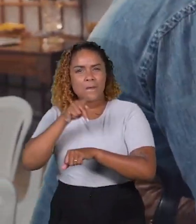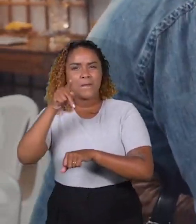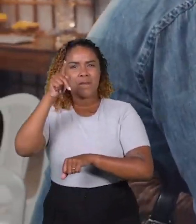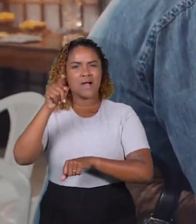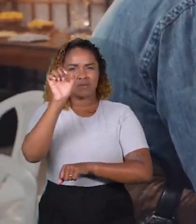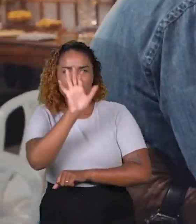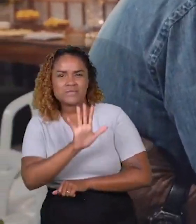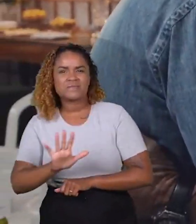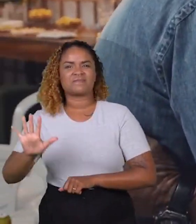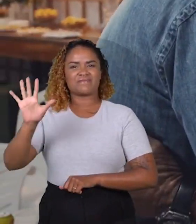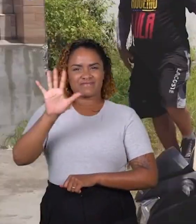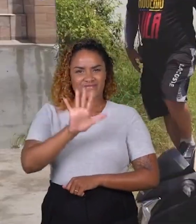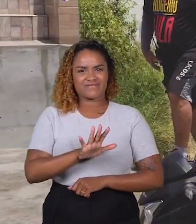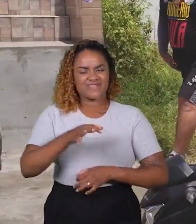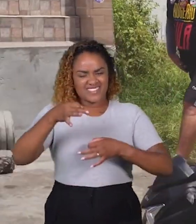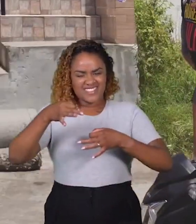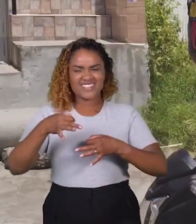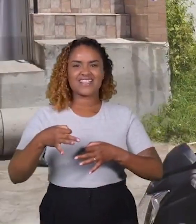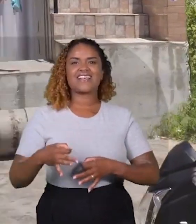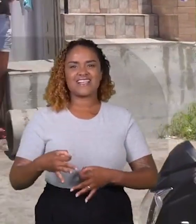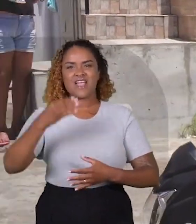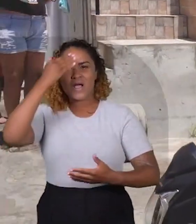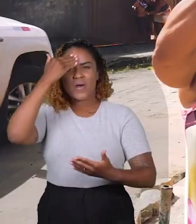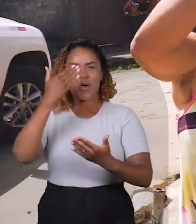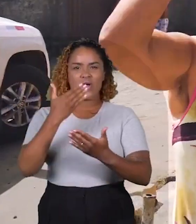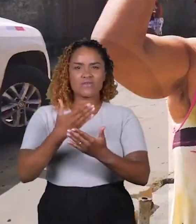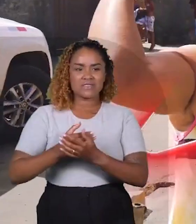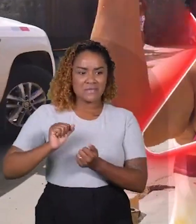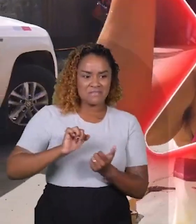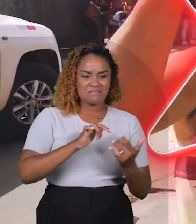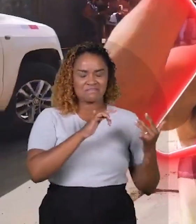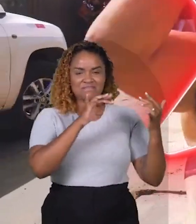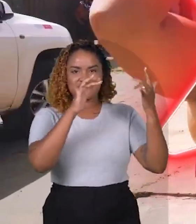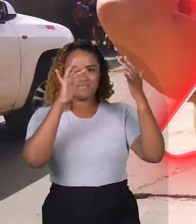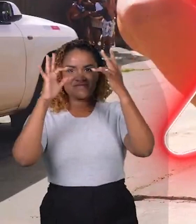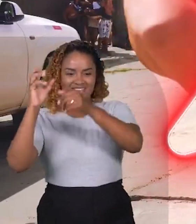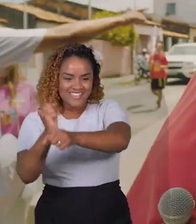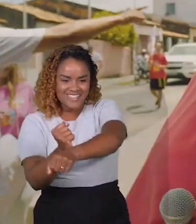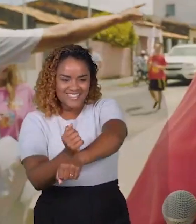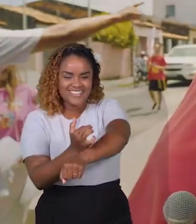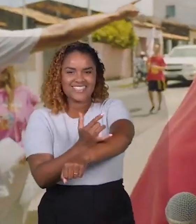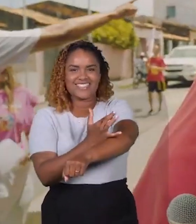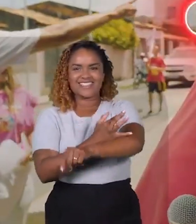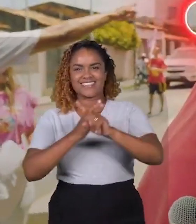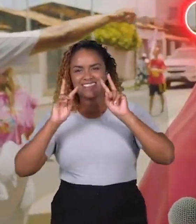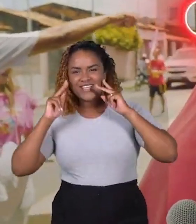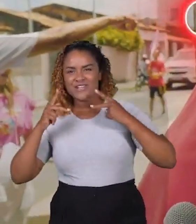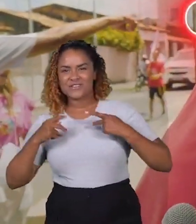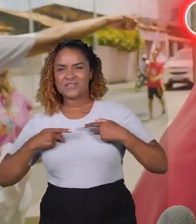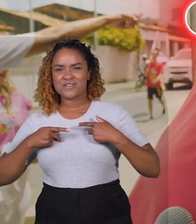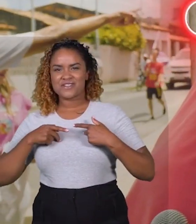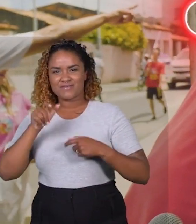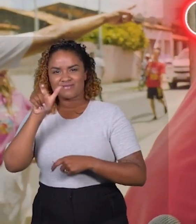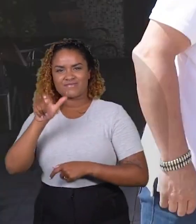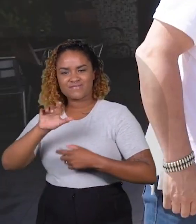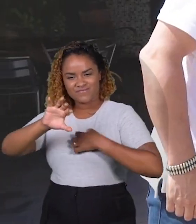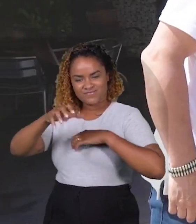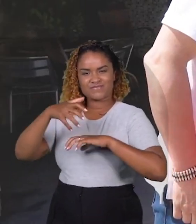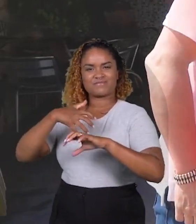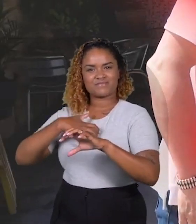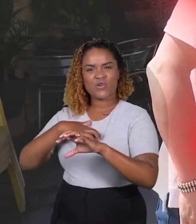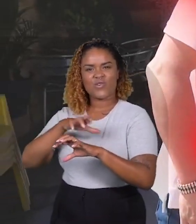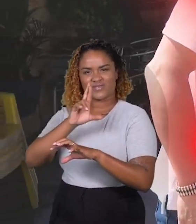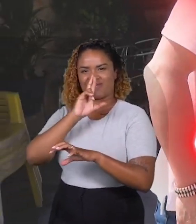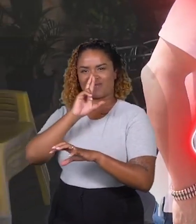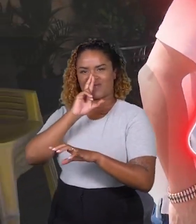inteiro. É a estrela da confiança que brilha nos olhos de quem reconhece, em Rogério,